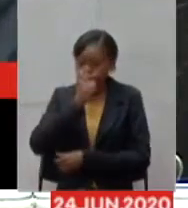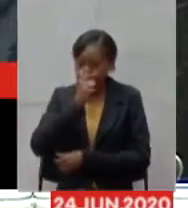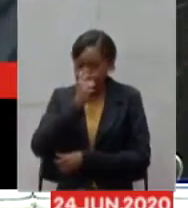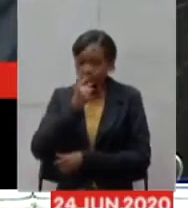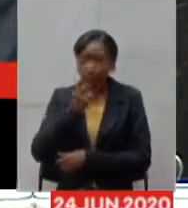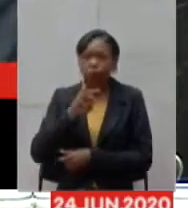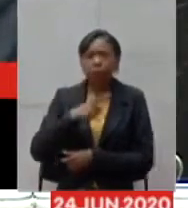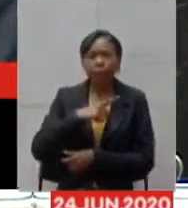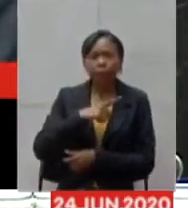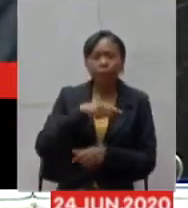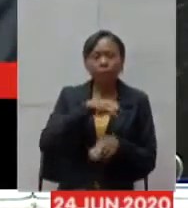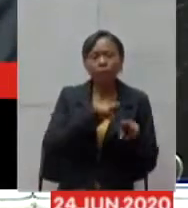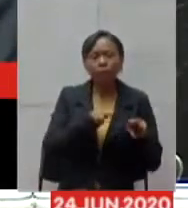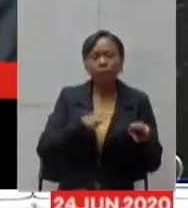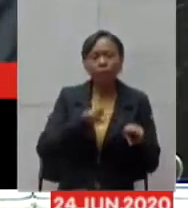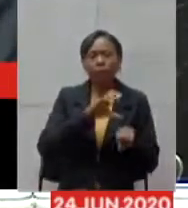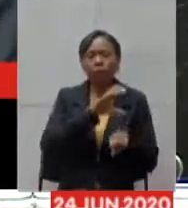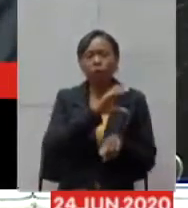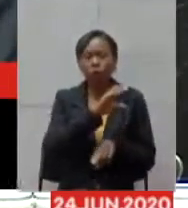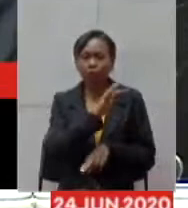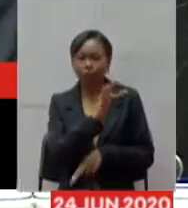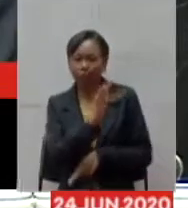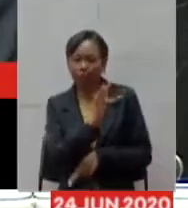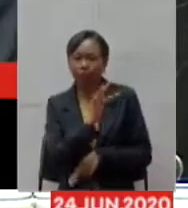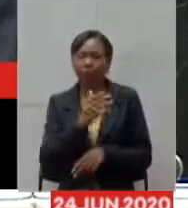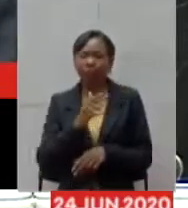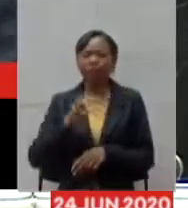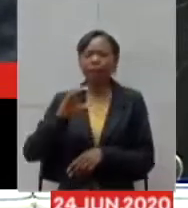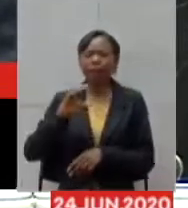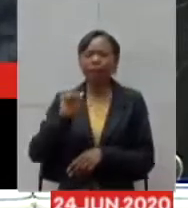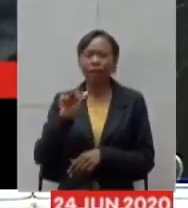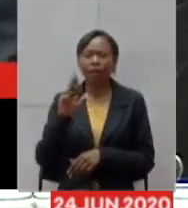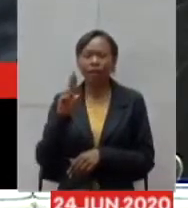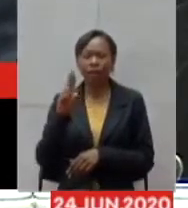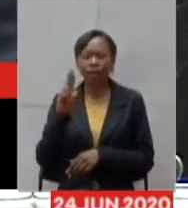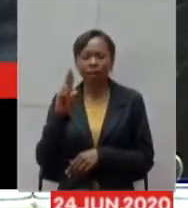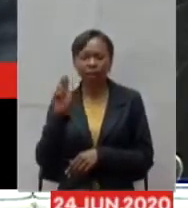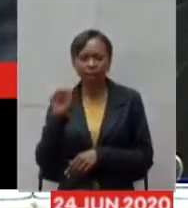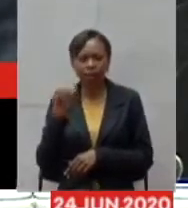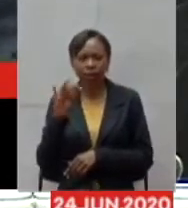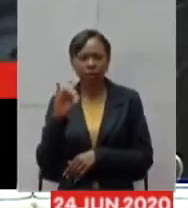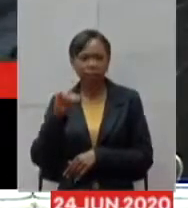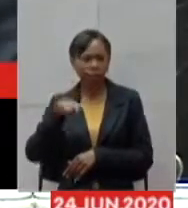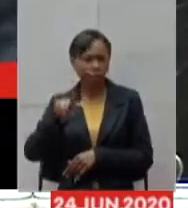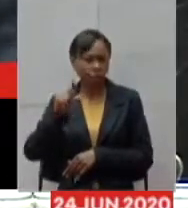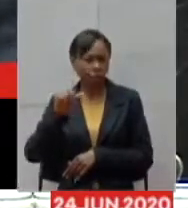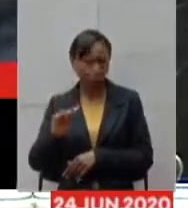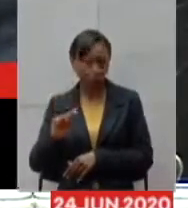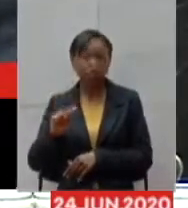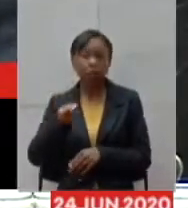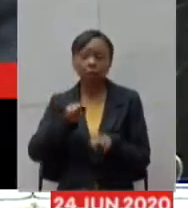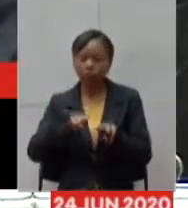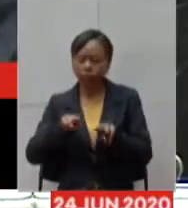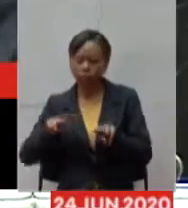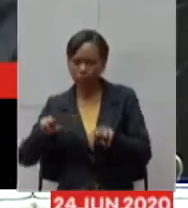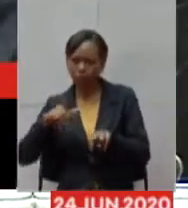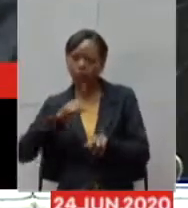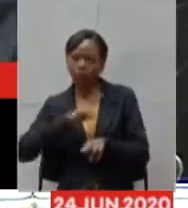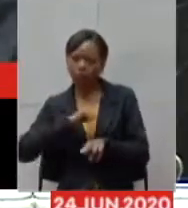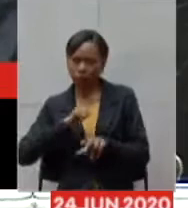Fabriciano teríamos leitos em Caratinga todos eles entendendo que nós trabalhamos como macro região